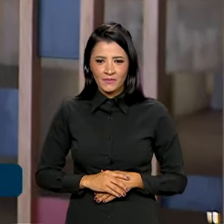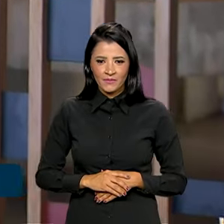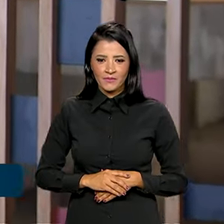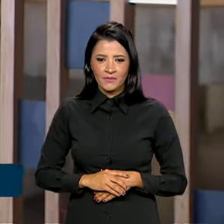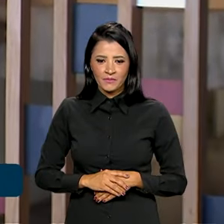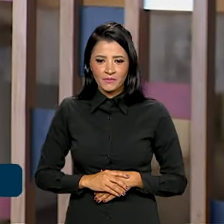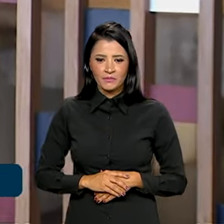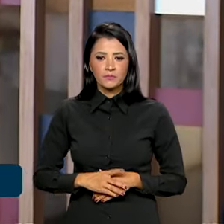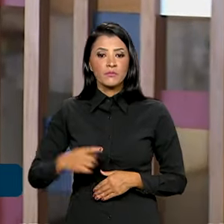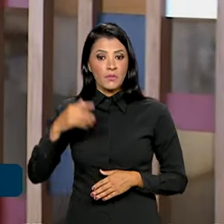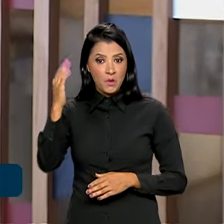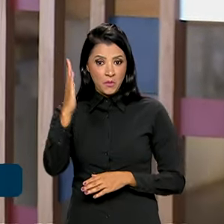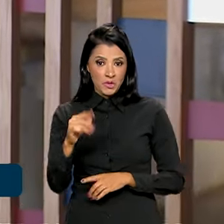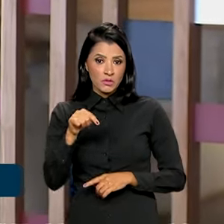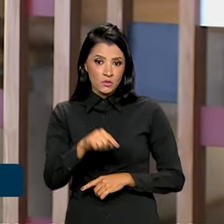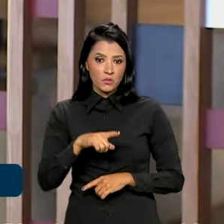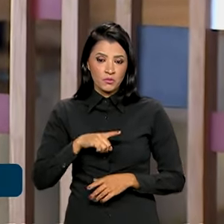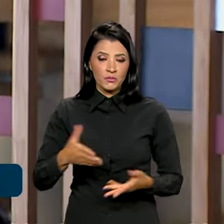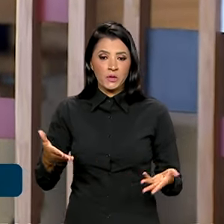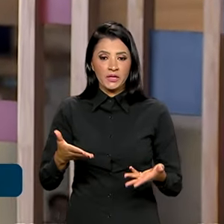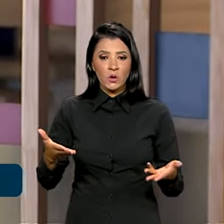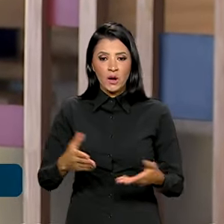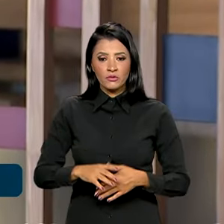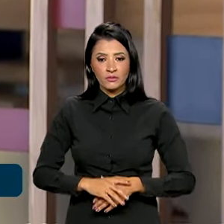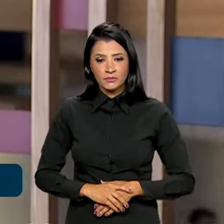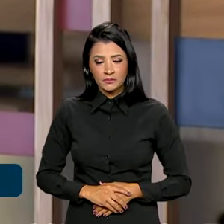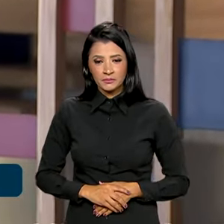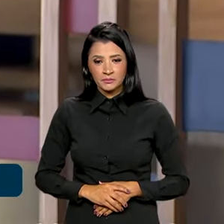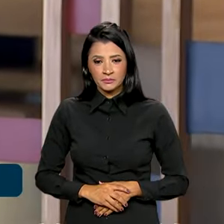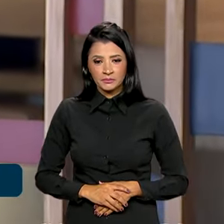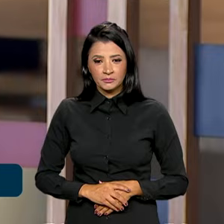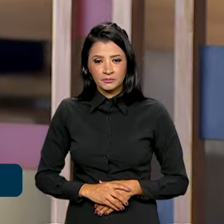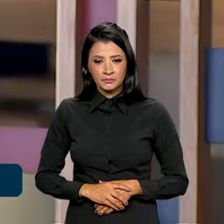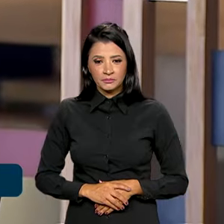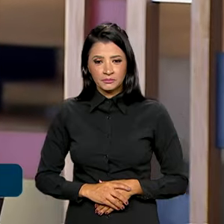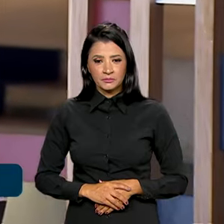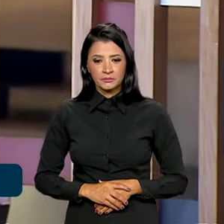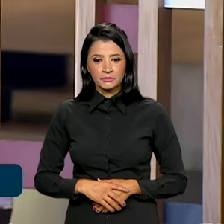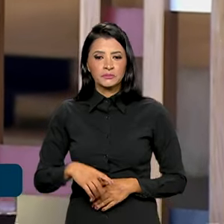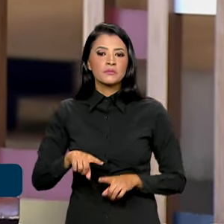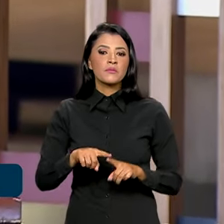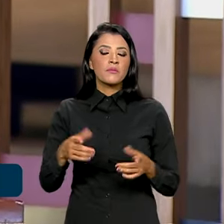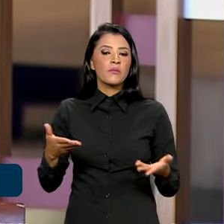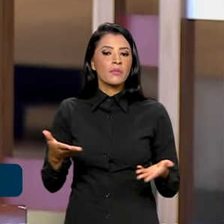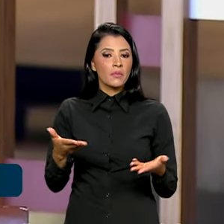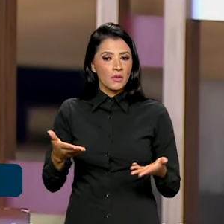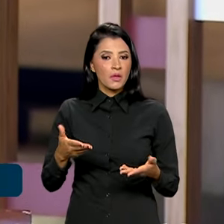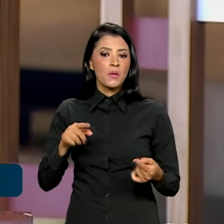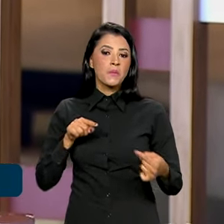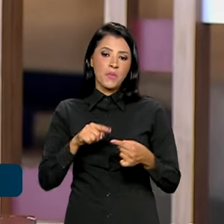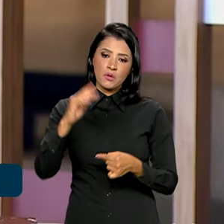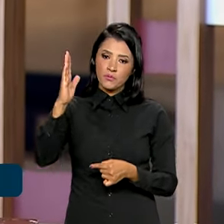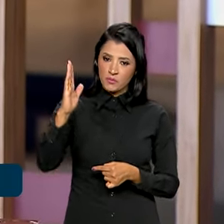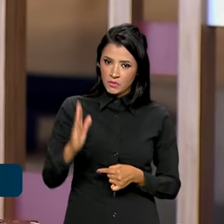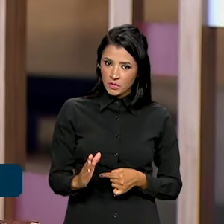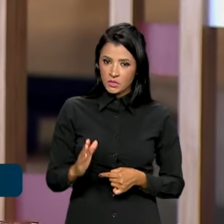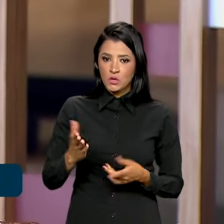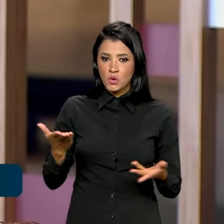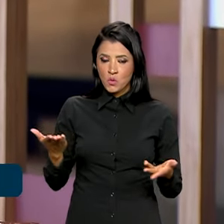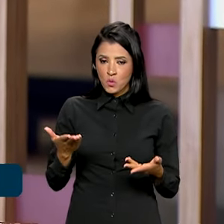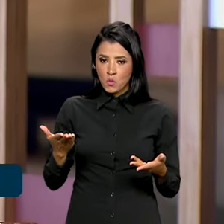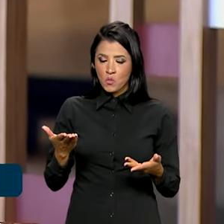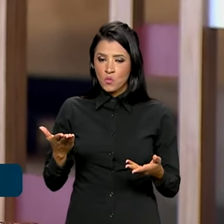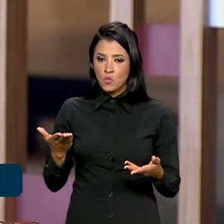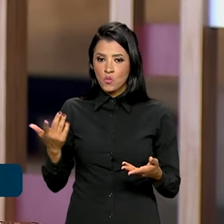ONU, Amina ao Brasil, como nós articulamos o nosso apoio para o Brasil, mas no